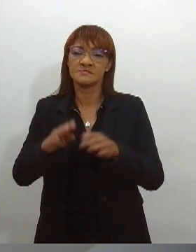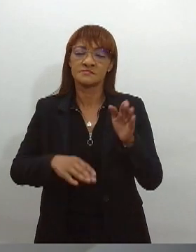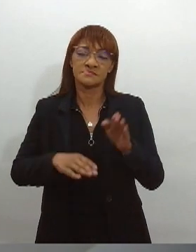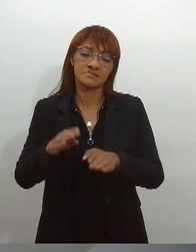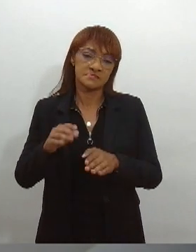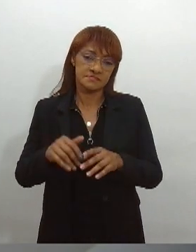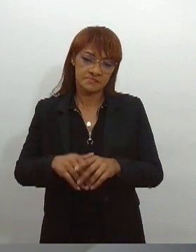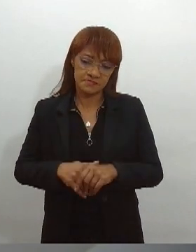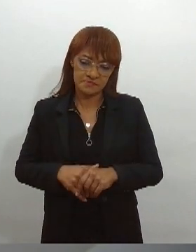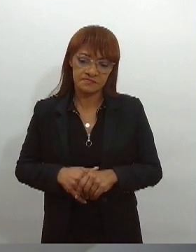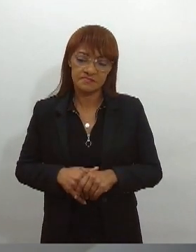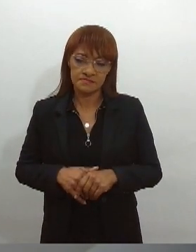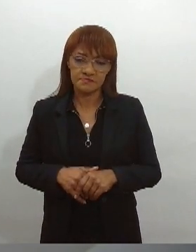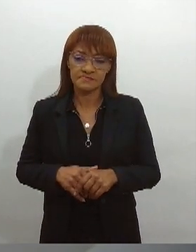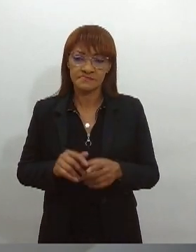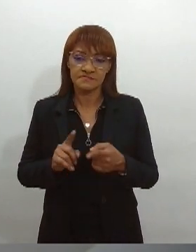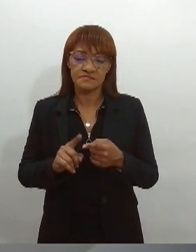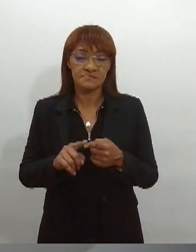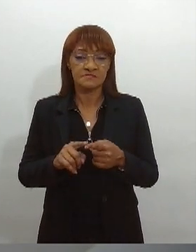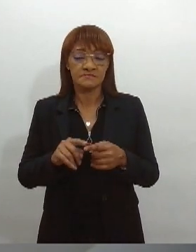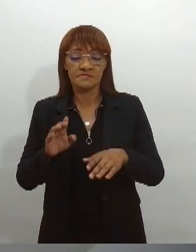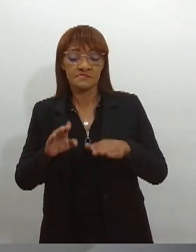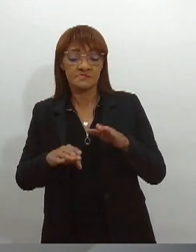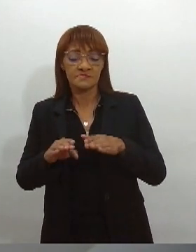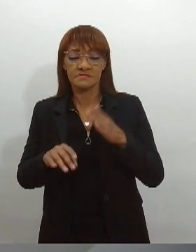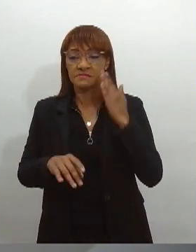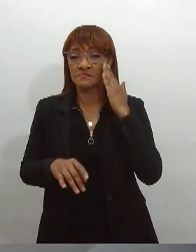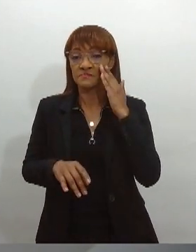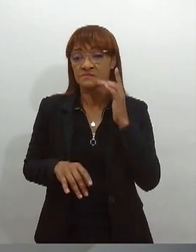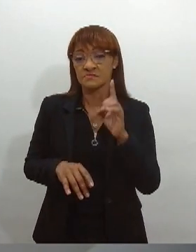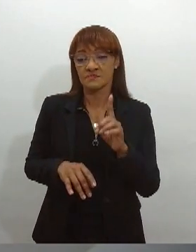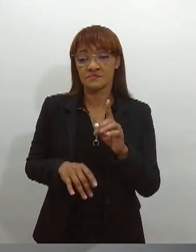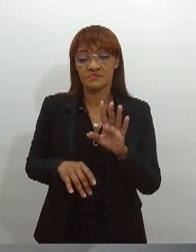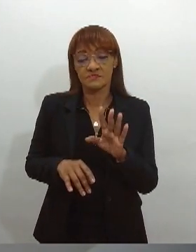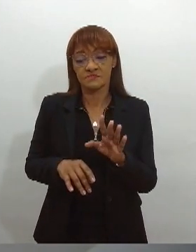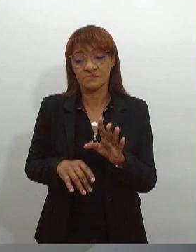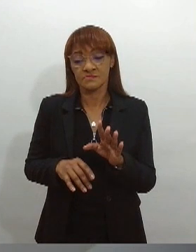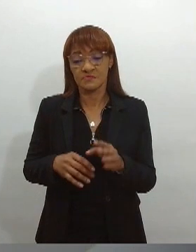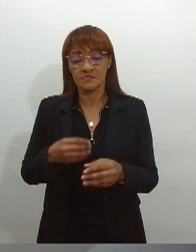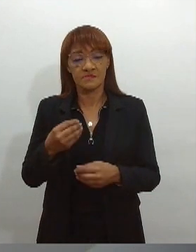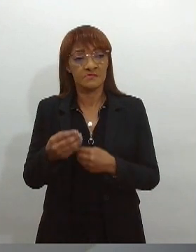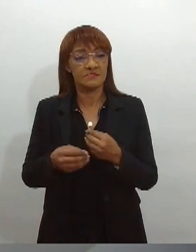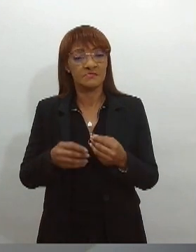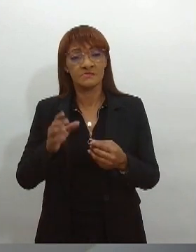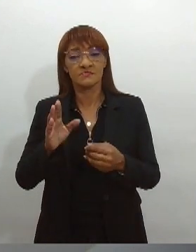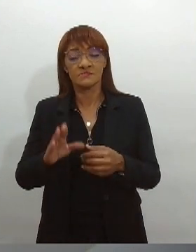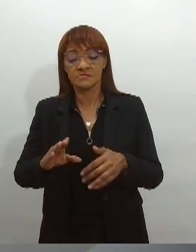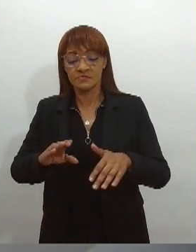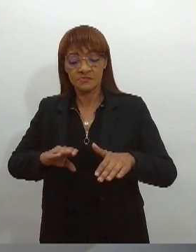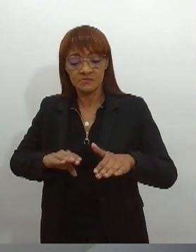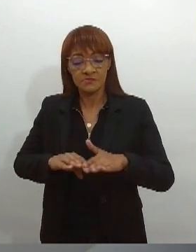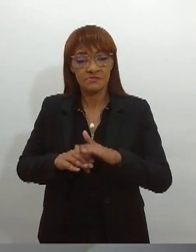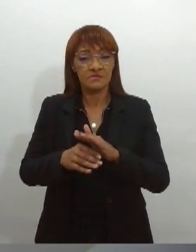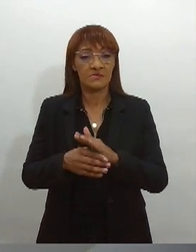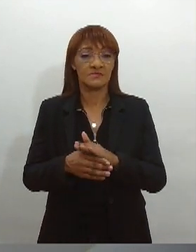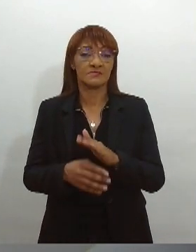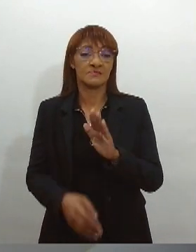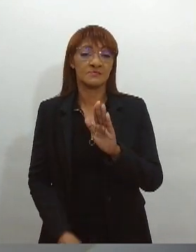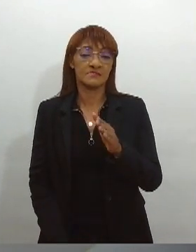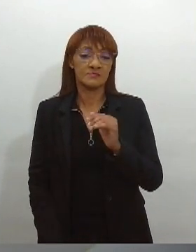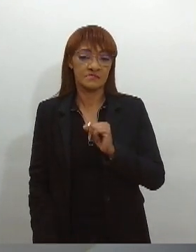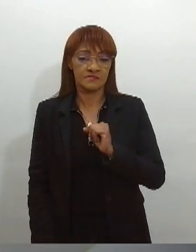inconscientemente, até naquela questão mesmo já tão aculturada, né? E isso acaba